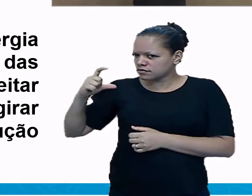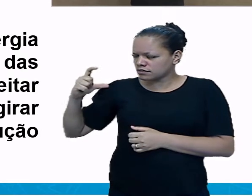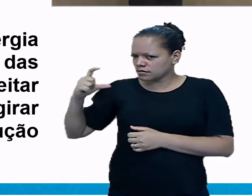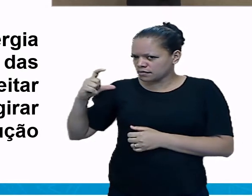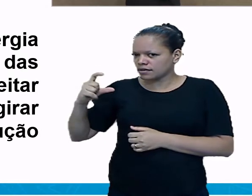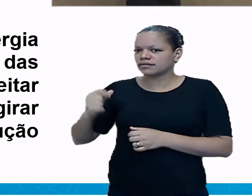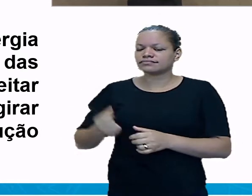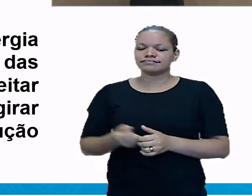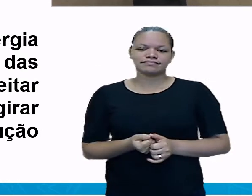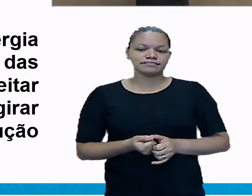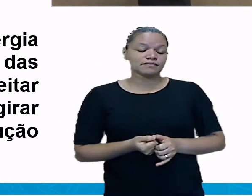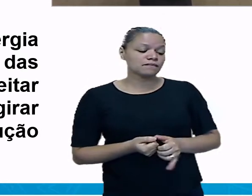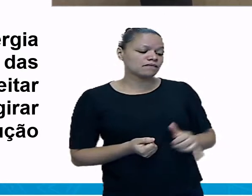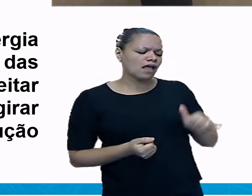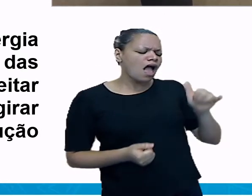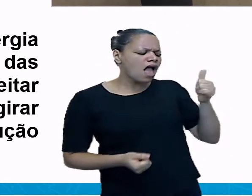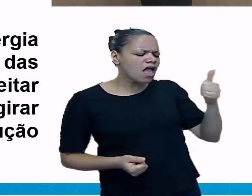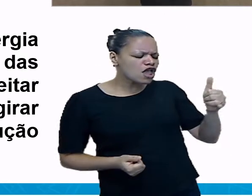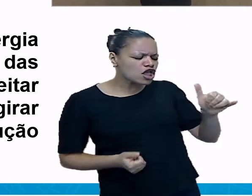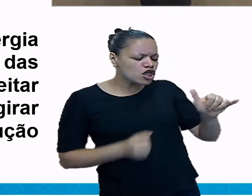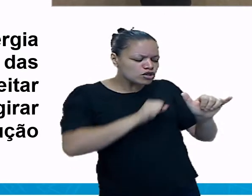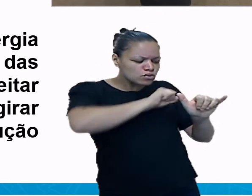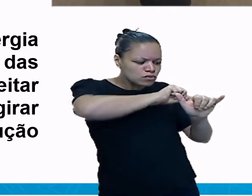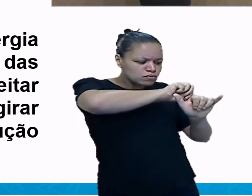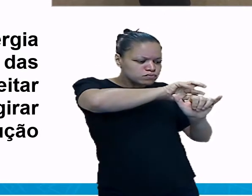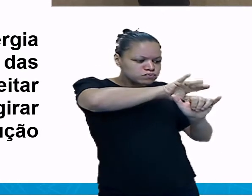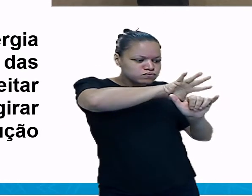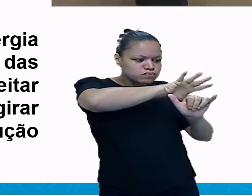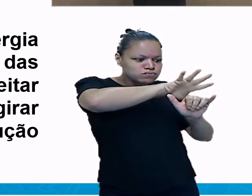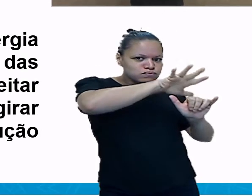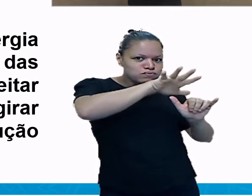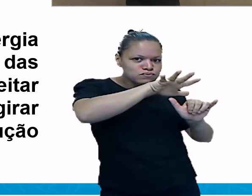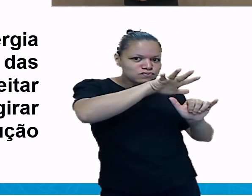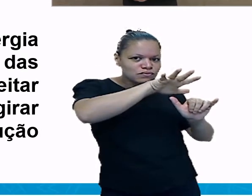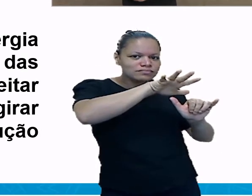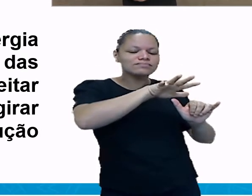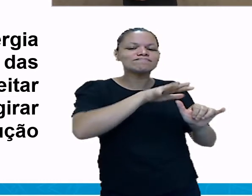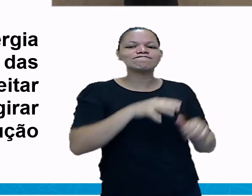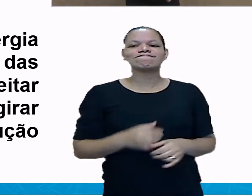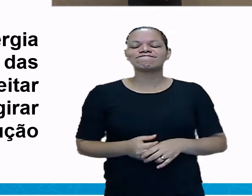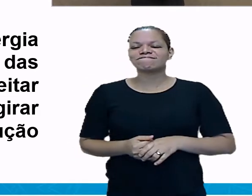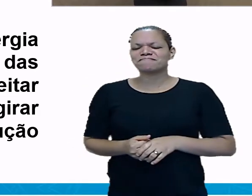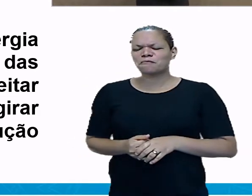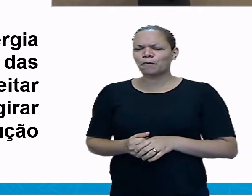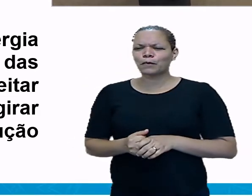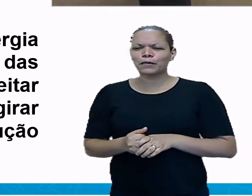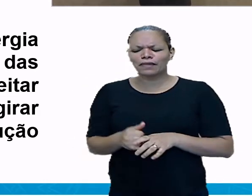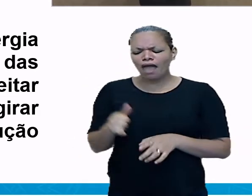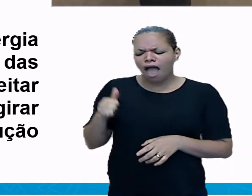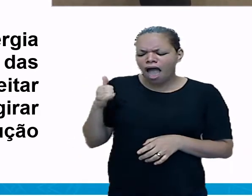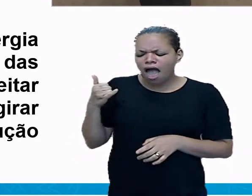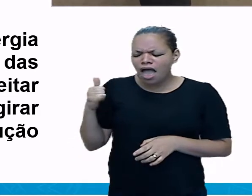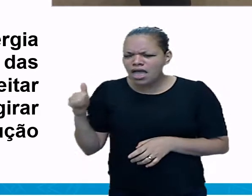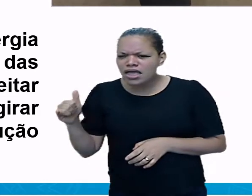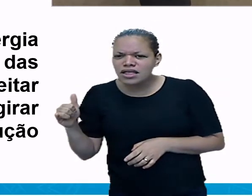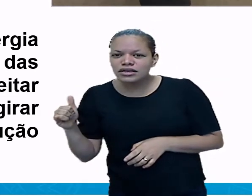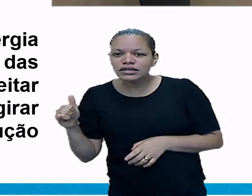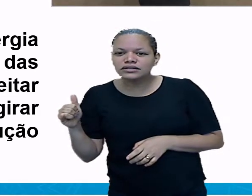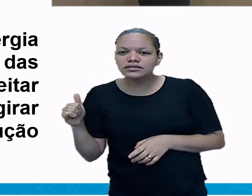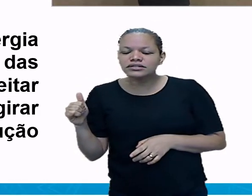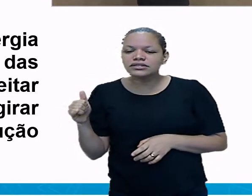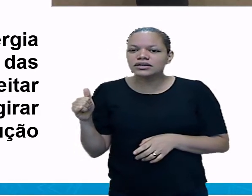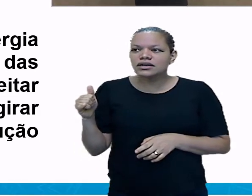Energia solar é a energia, é a energia proveniente da luz do sol.